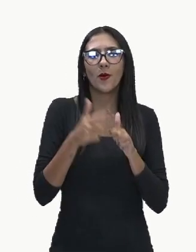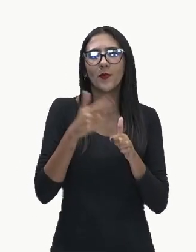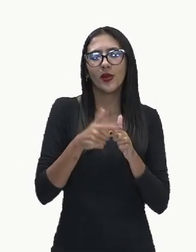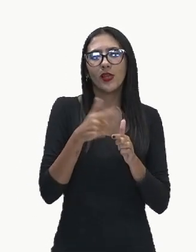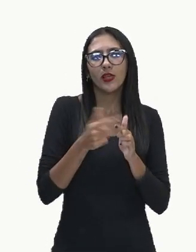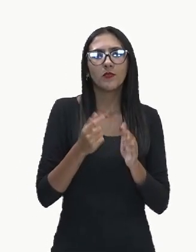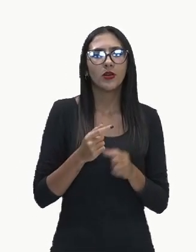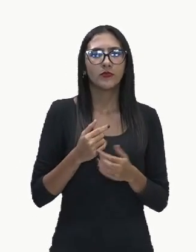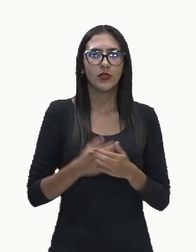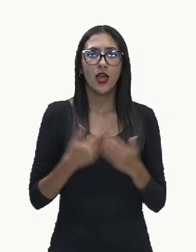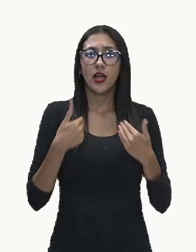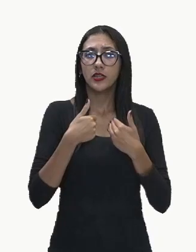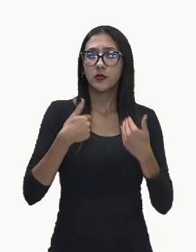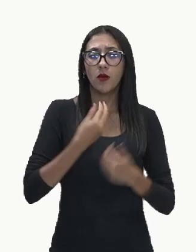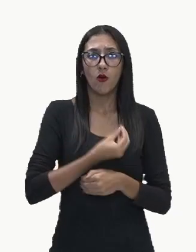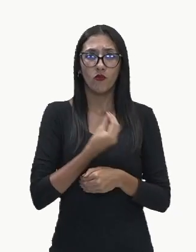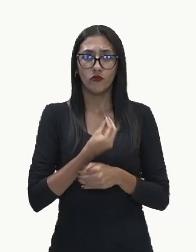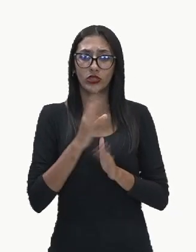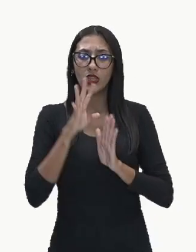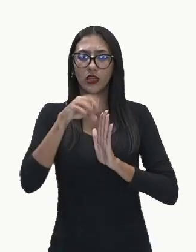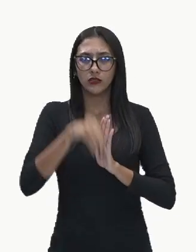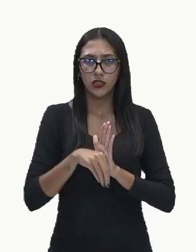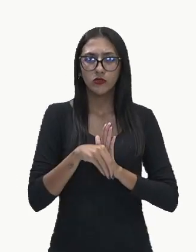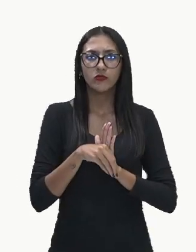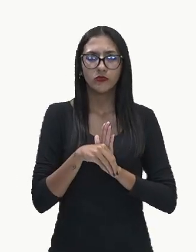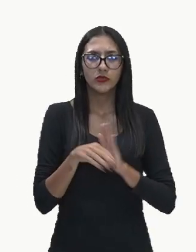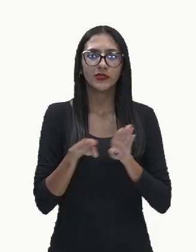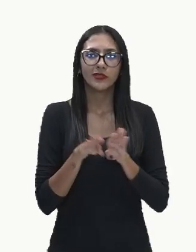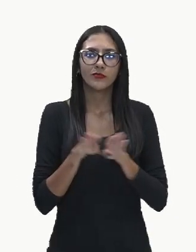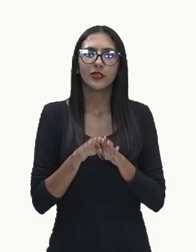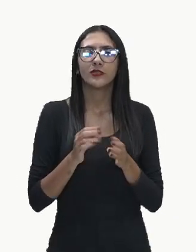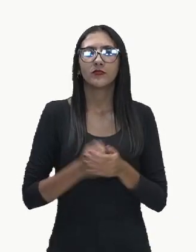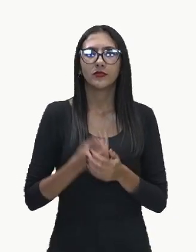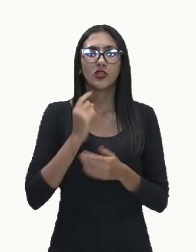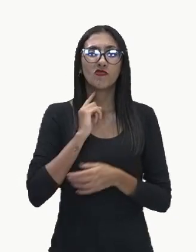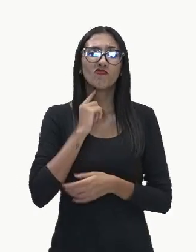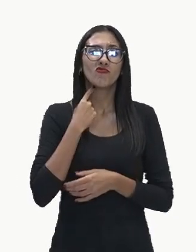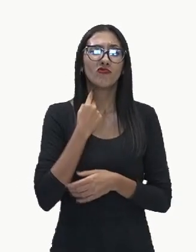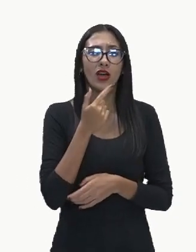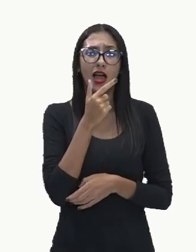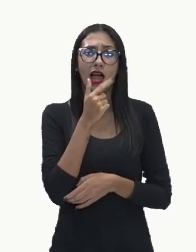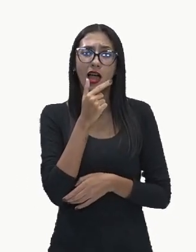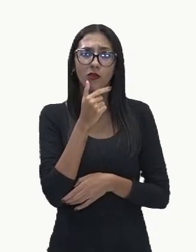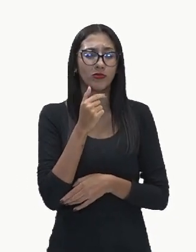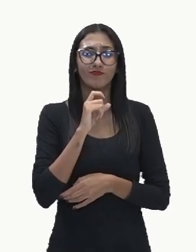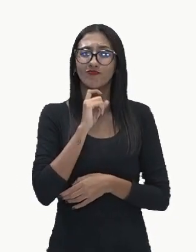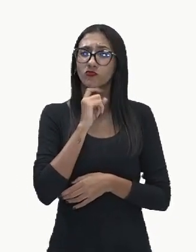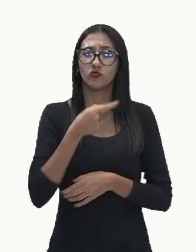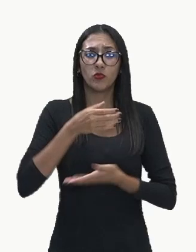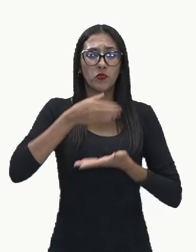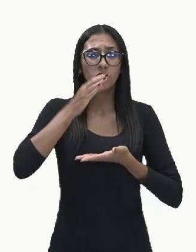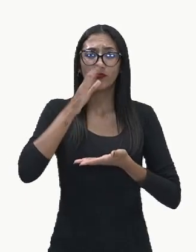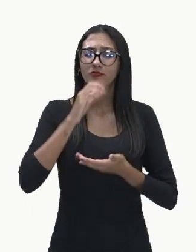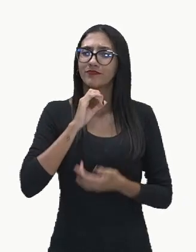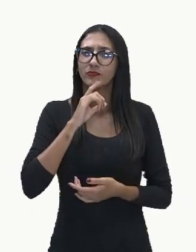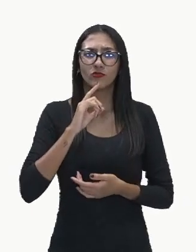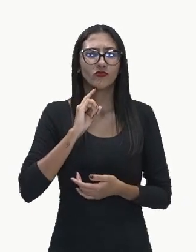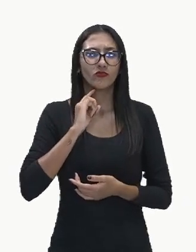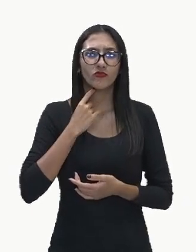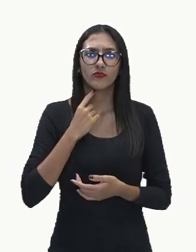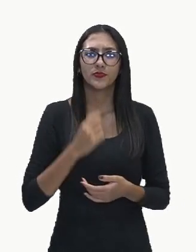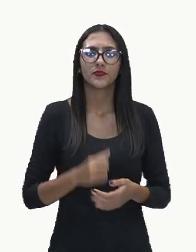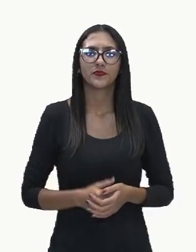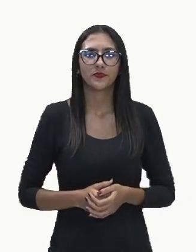e compromete a qualidade da água potável. E aí, gente, resíduos